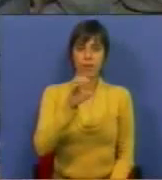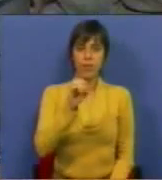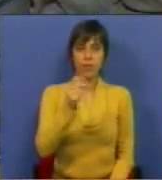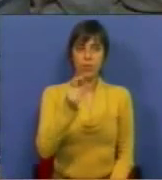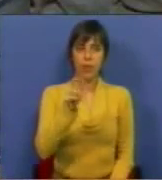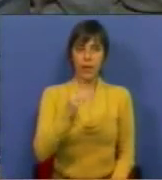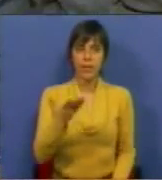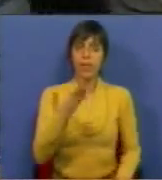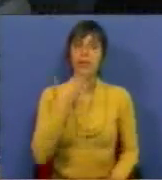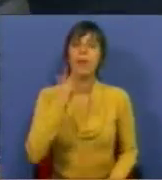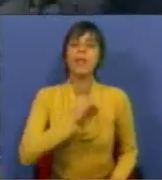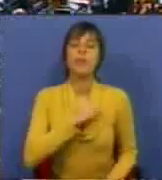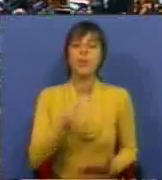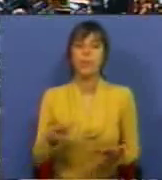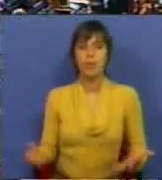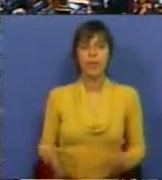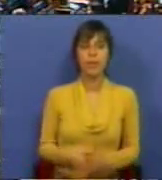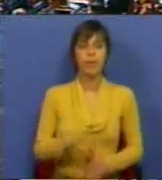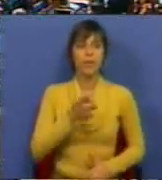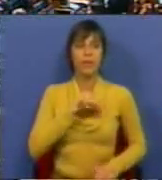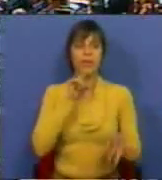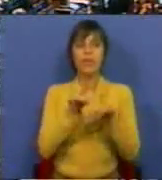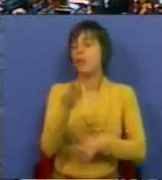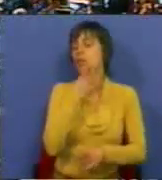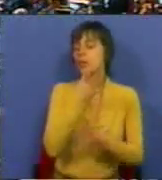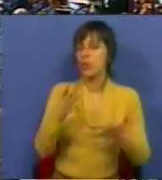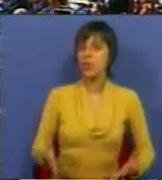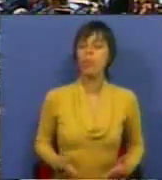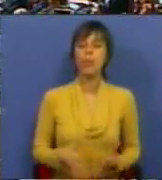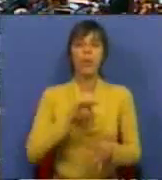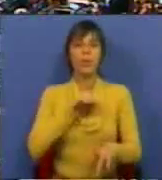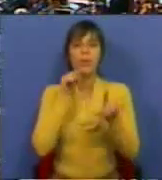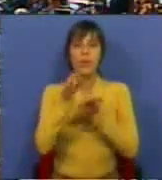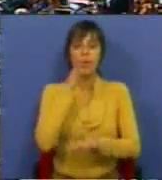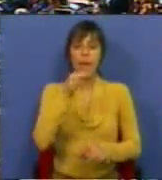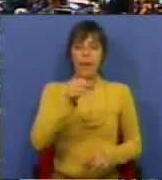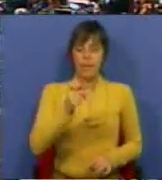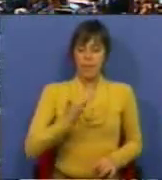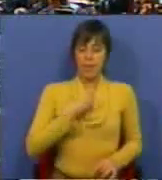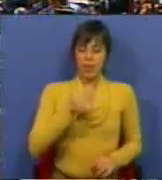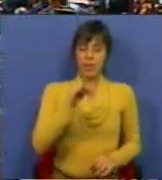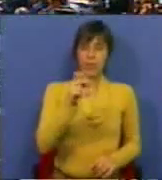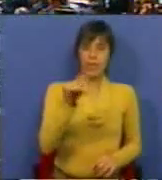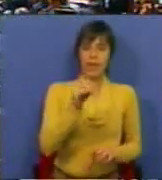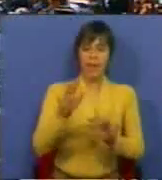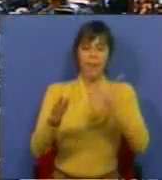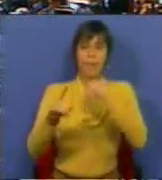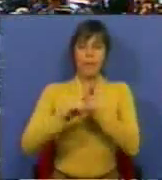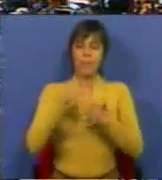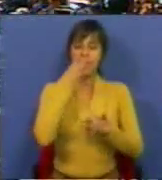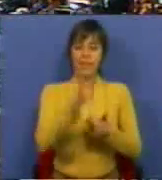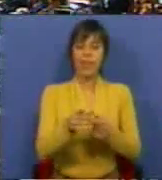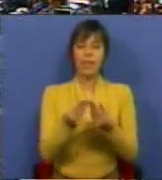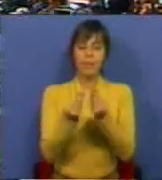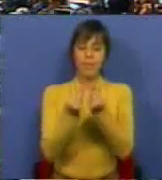Muito obrigado, Sr. Presidente. Senhoras e Srs. Deputados, Sr. Deputado Pedro Saraba. Em primeiro lugar, dizer-lhe que a